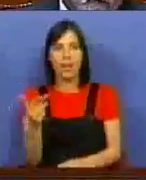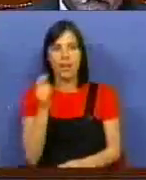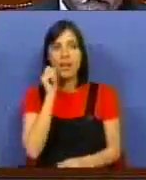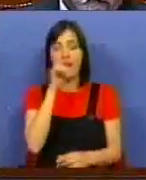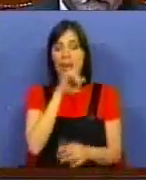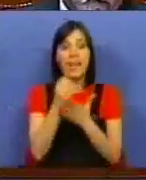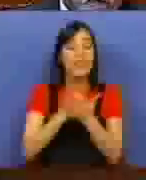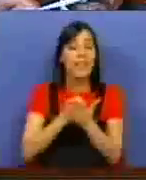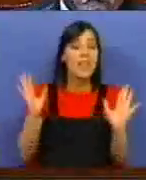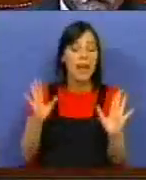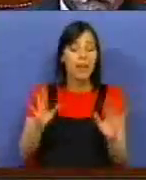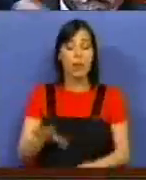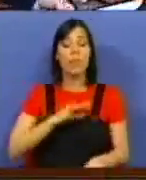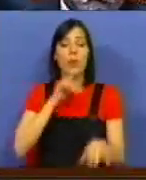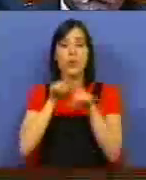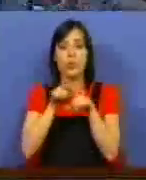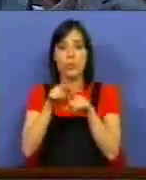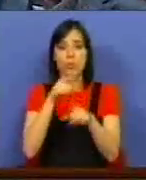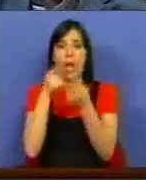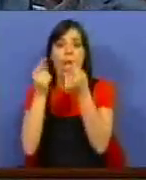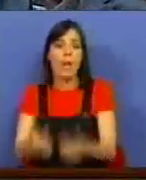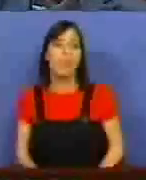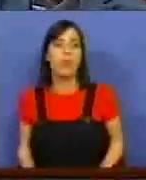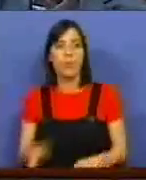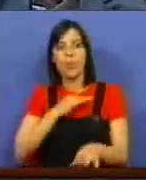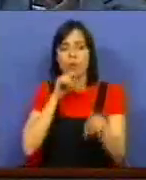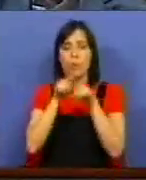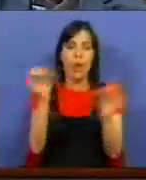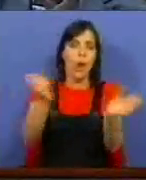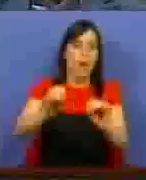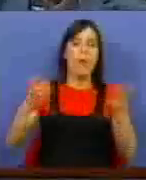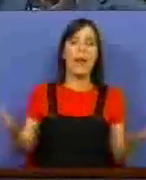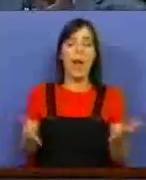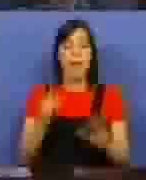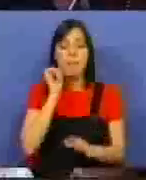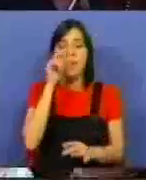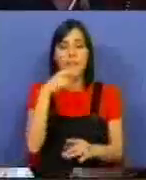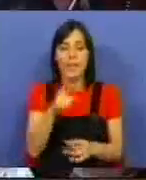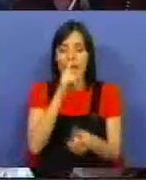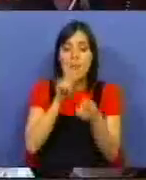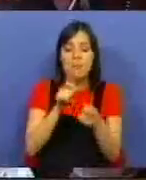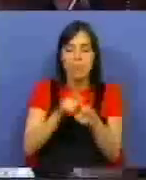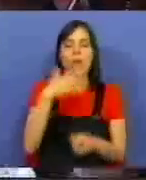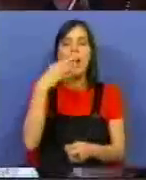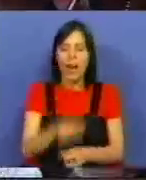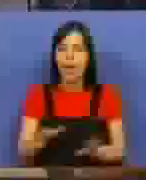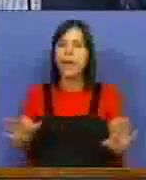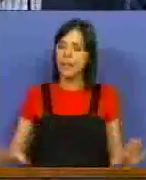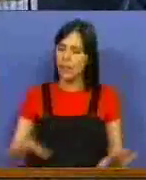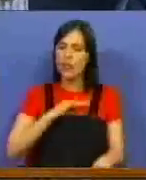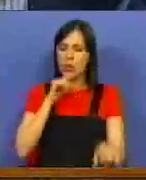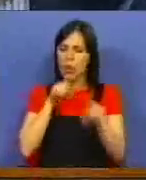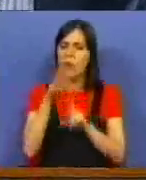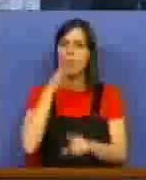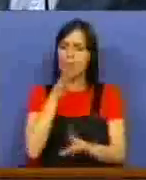a quem nada tinha. Para o Sr. Deputado é pouco. Para o Sr. Deputado não é nada. Mas para quem tem pouco, acredite, Sr. Deputado,